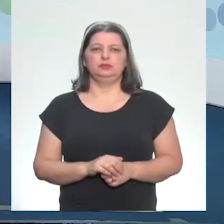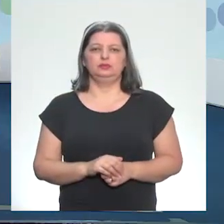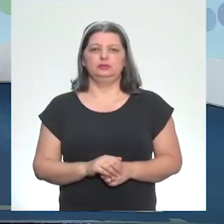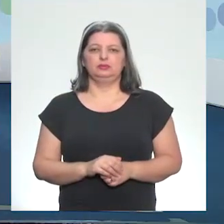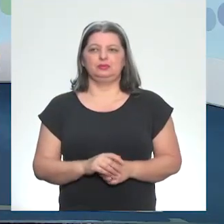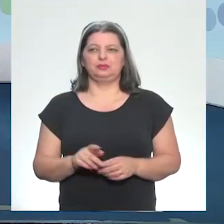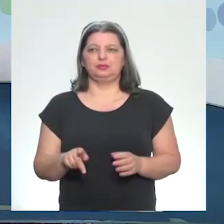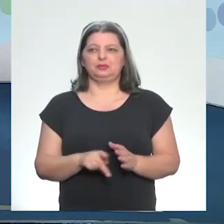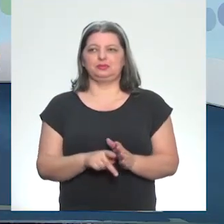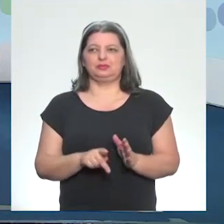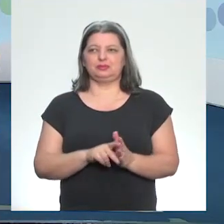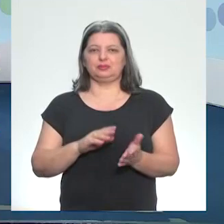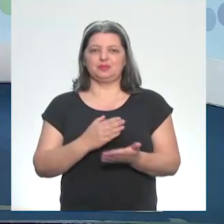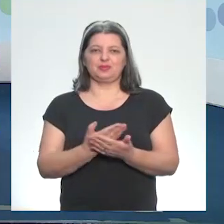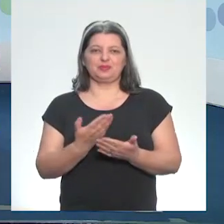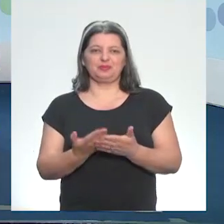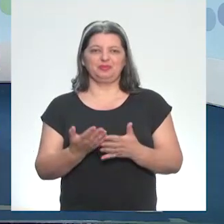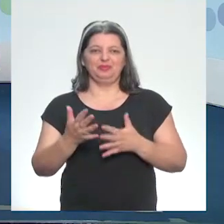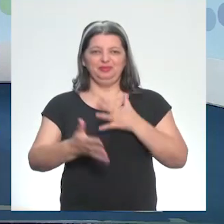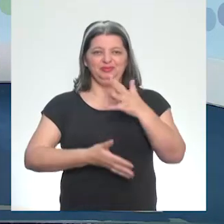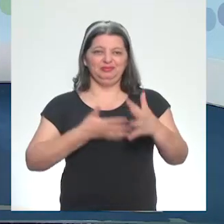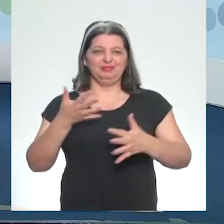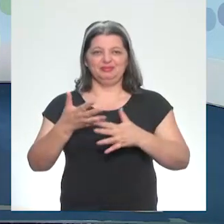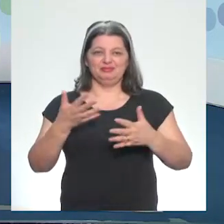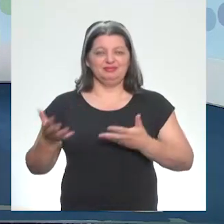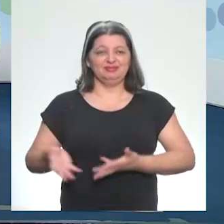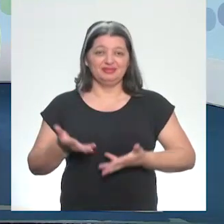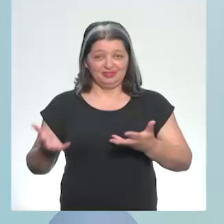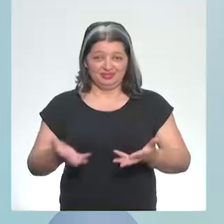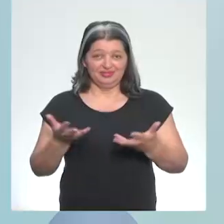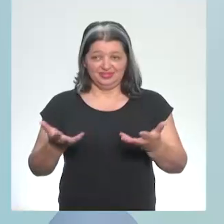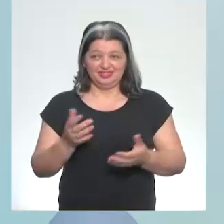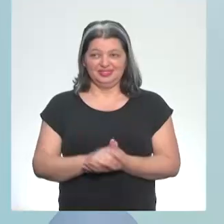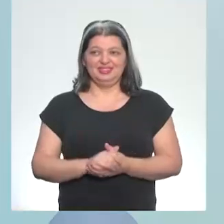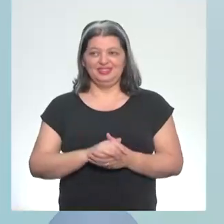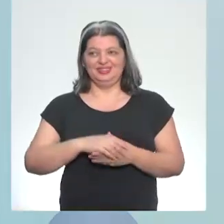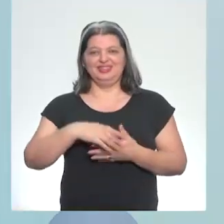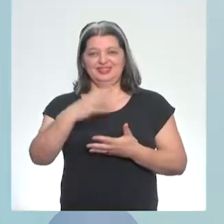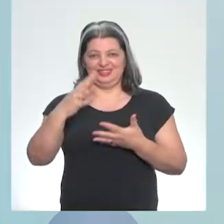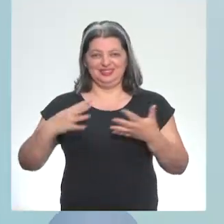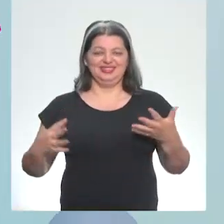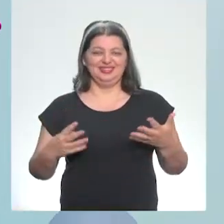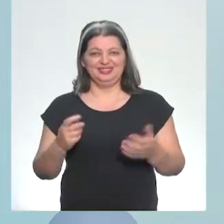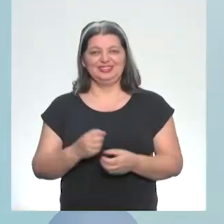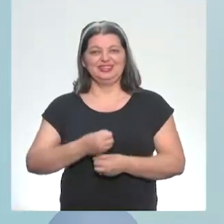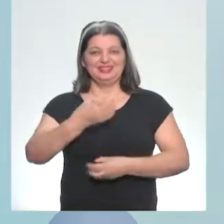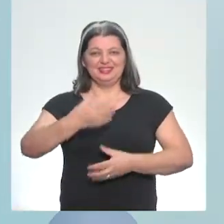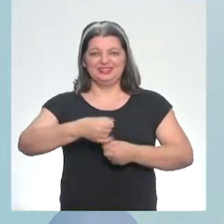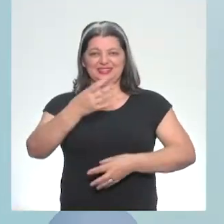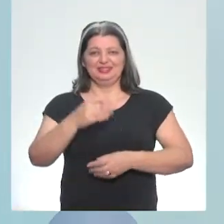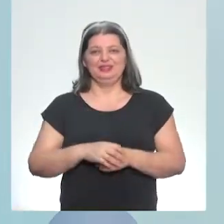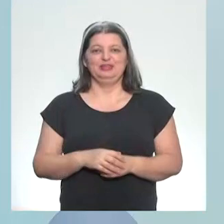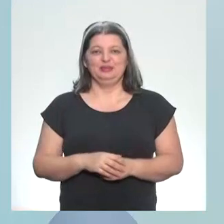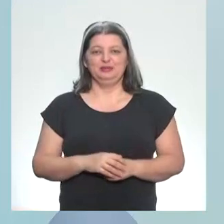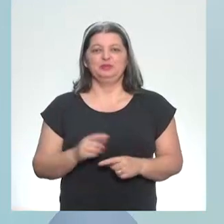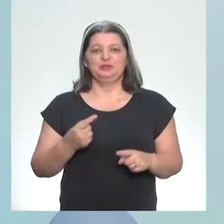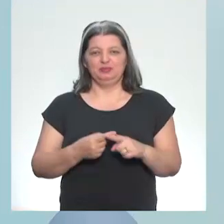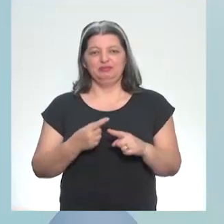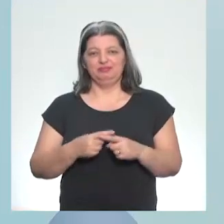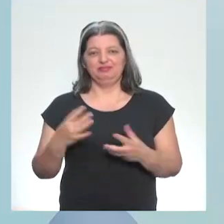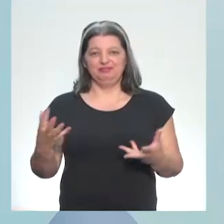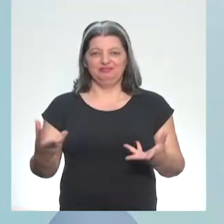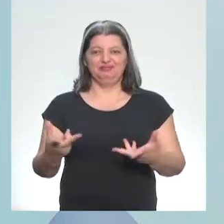intérpretes de Libras que estão sendo elogiadas aqui no nosso chat. E com todo o merecimento, porque elas são realmente